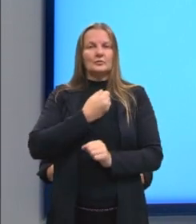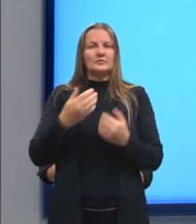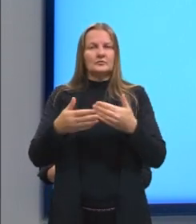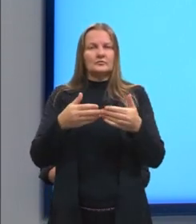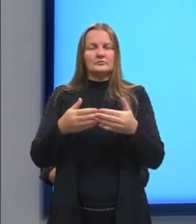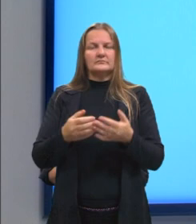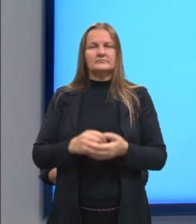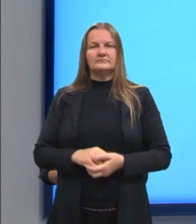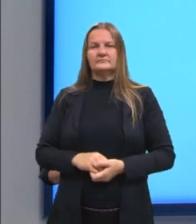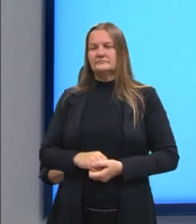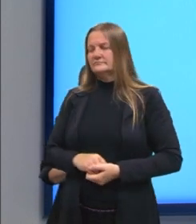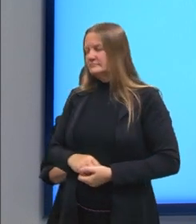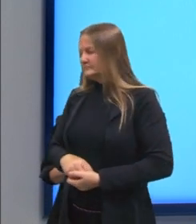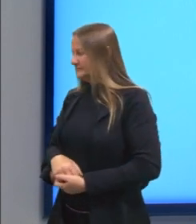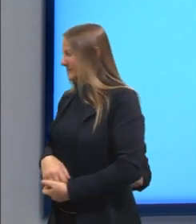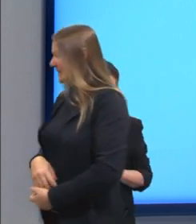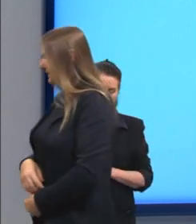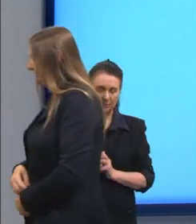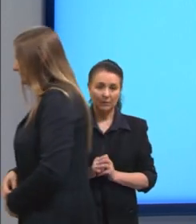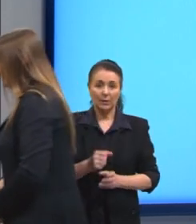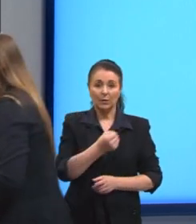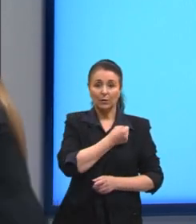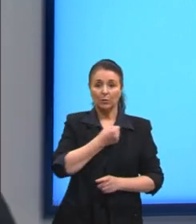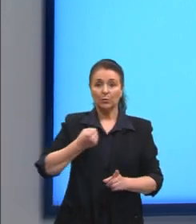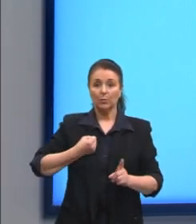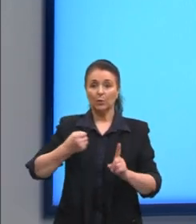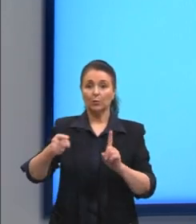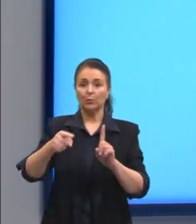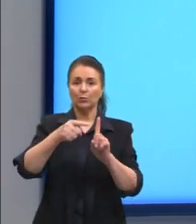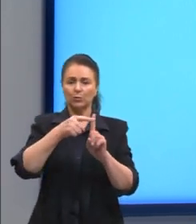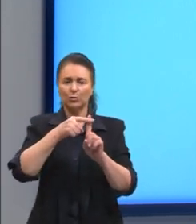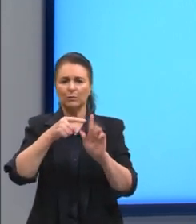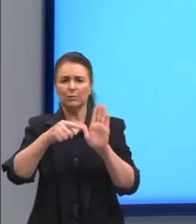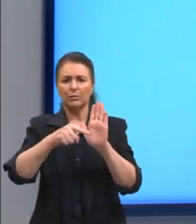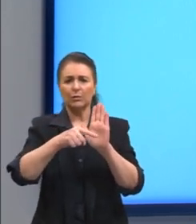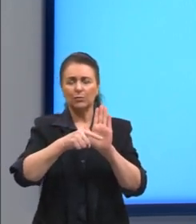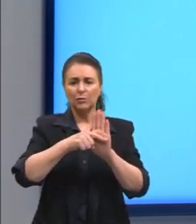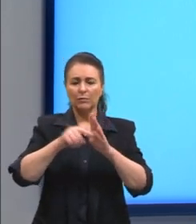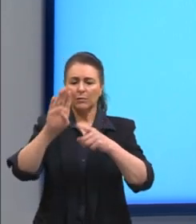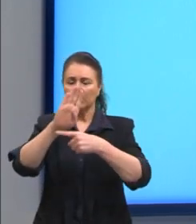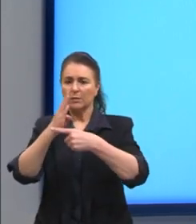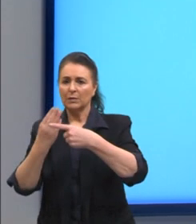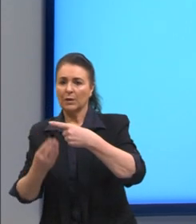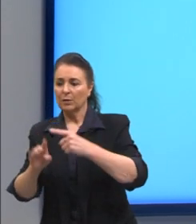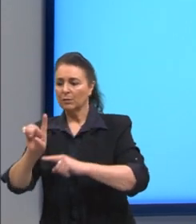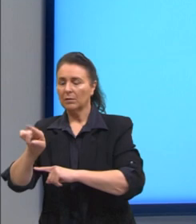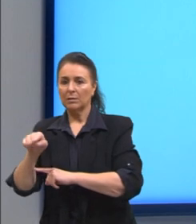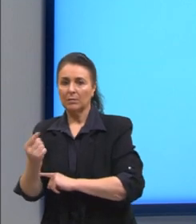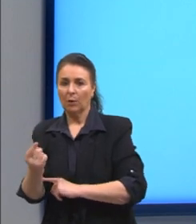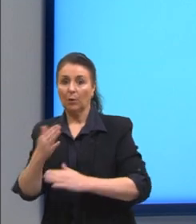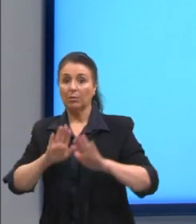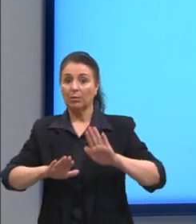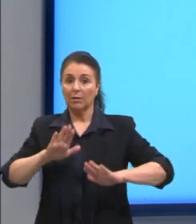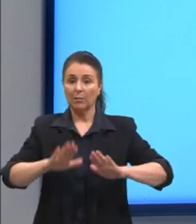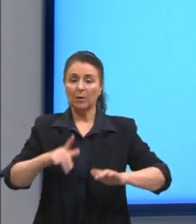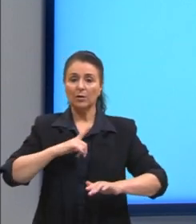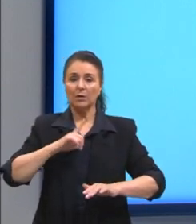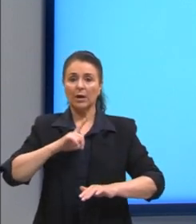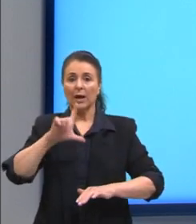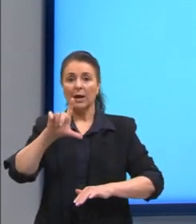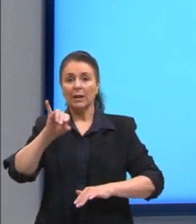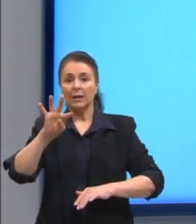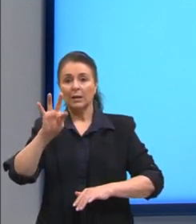esse número pode ser positivo, negativo, fracionário, decimal, e nós temos a parte literal,